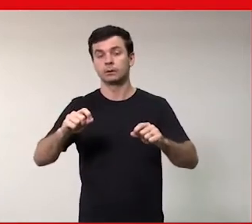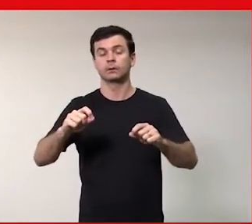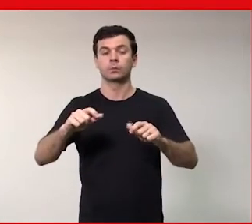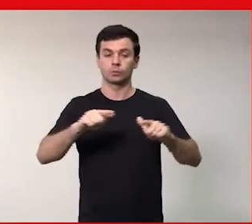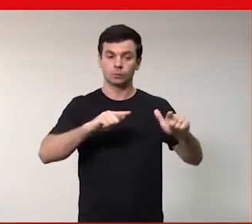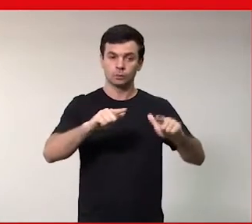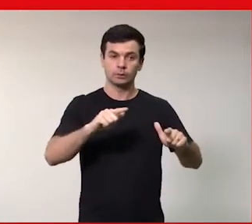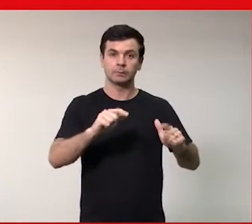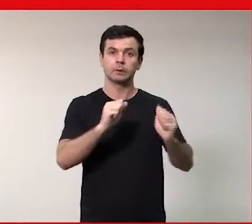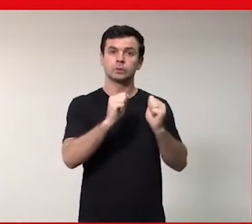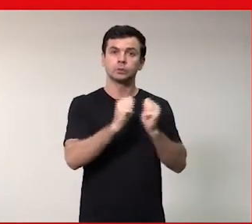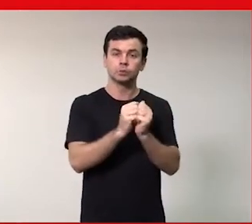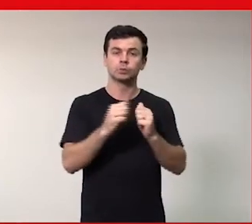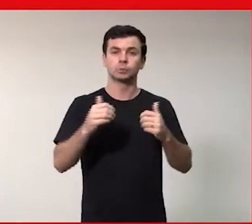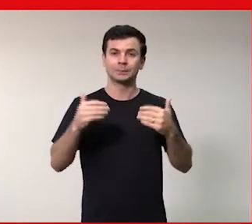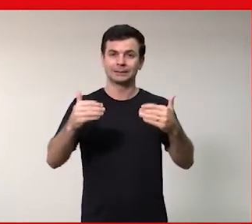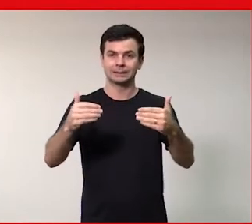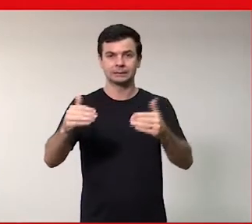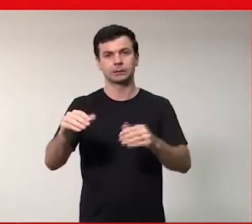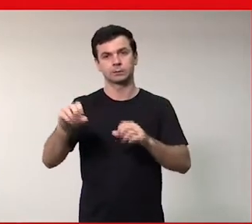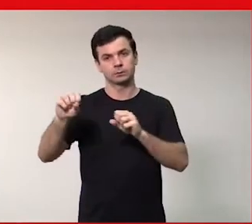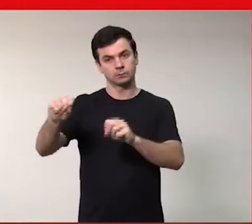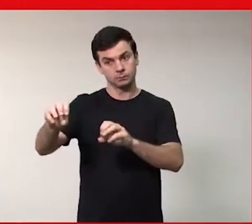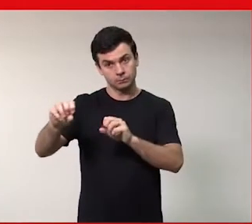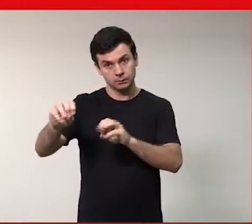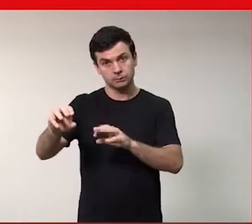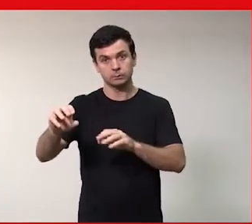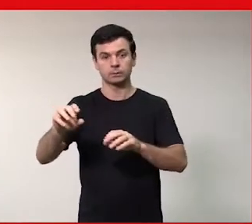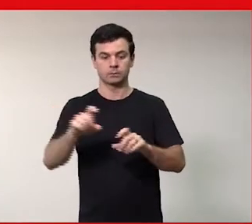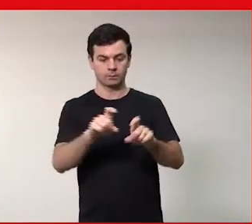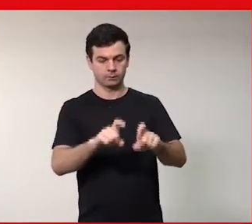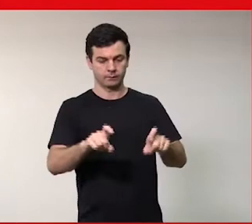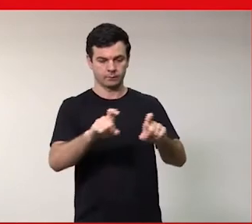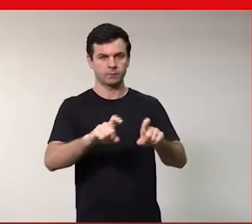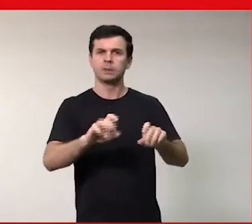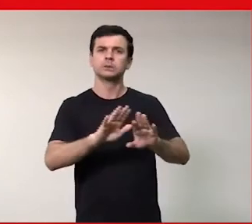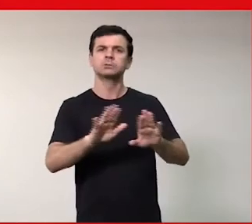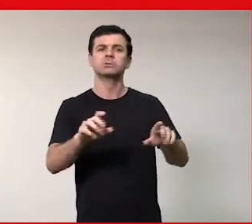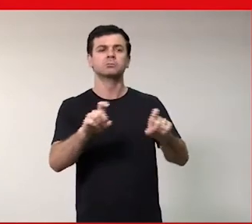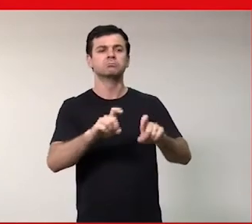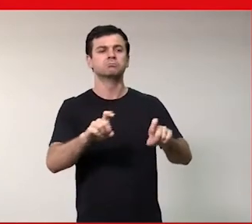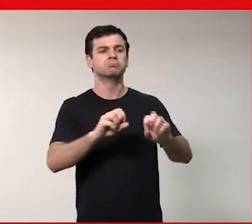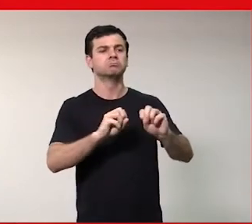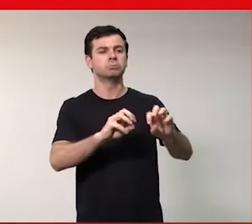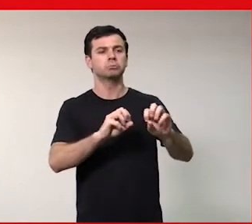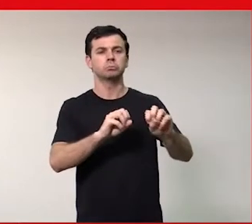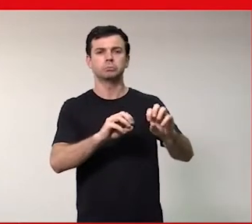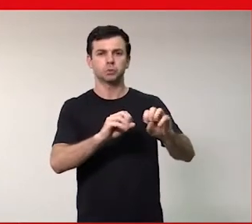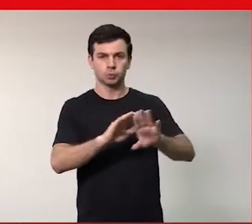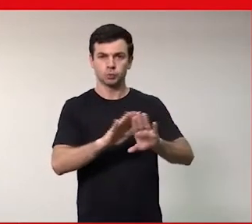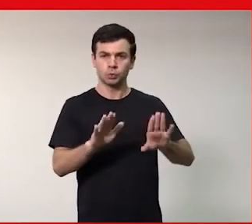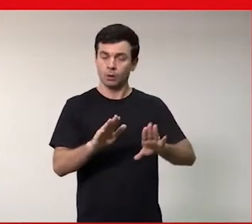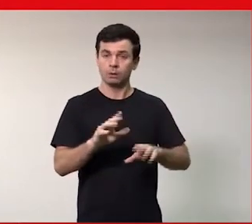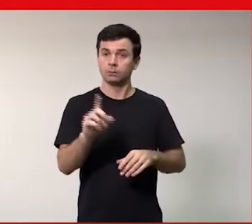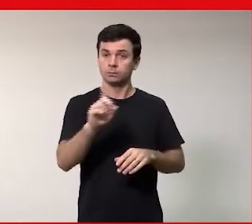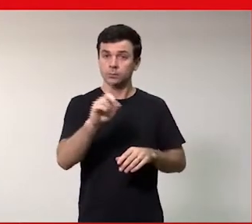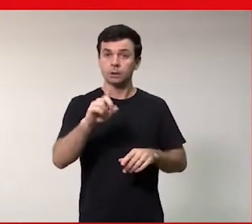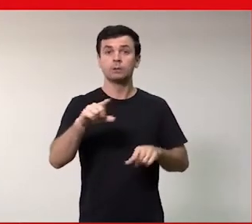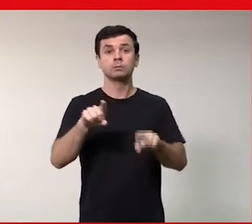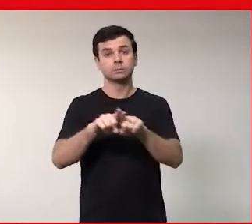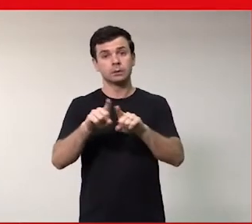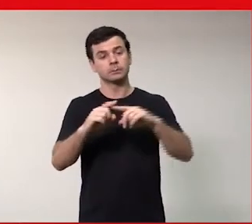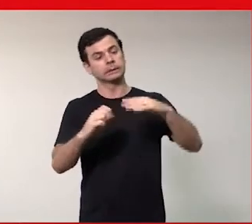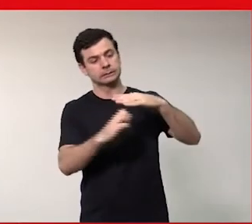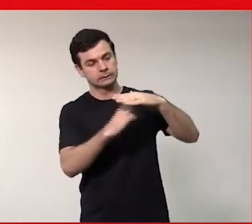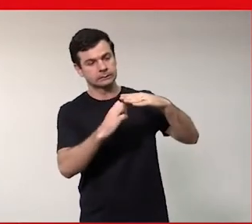Educação eu acho que essa questão da educação informática não é só educação informática mas é uma educação também no mercado de